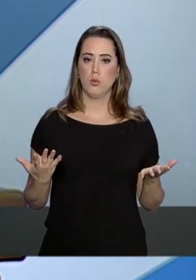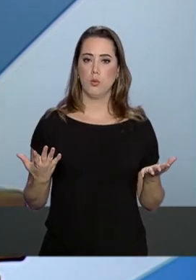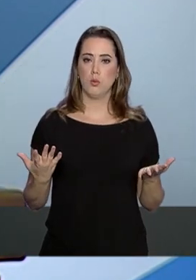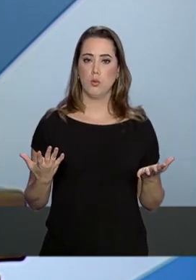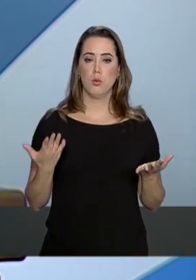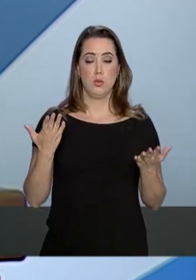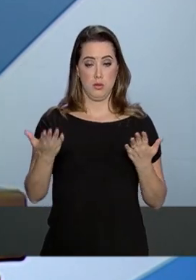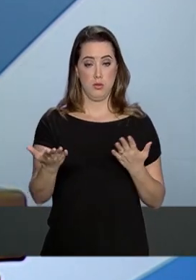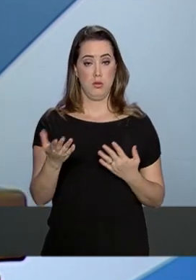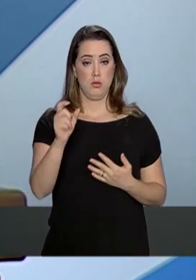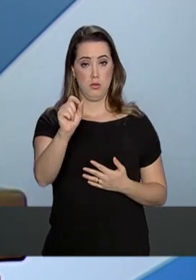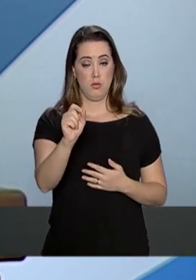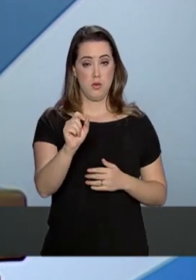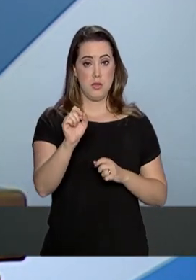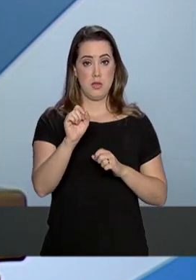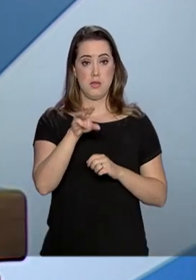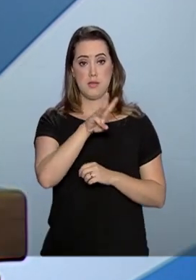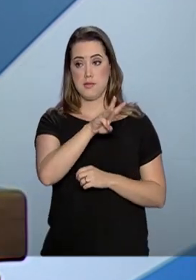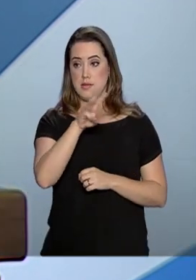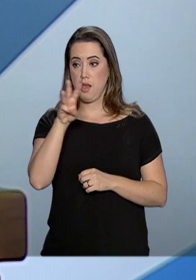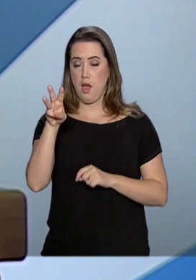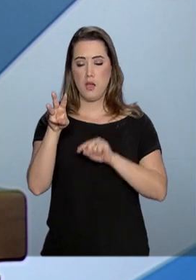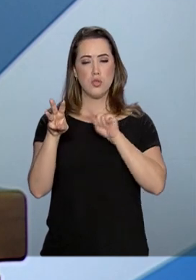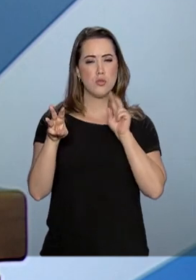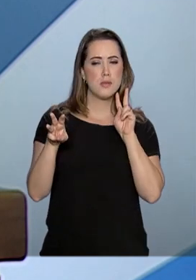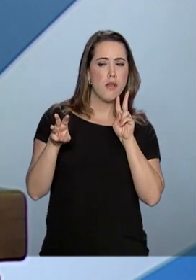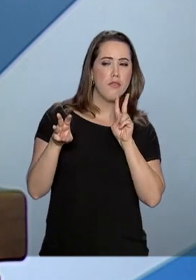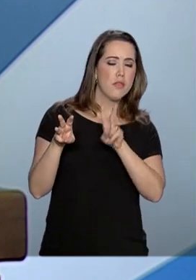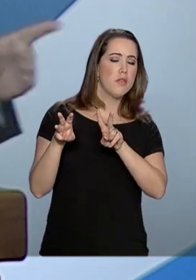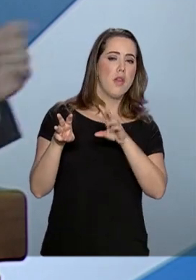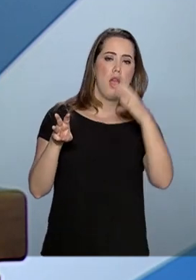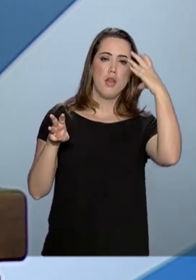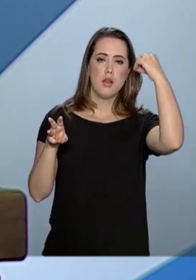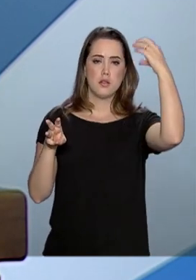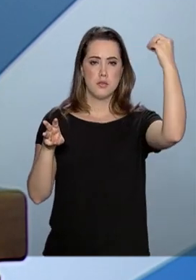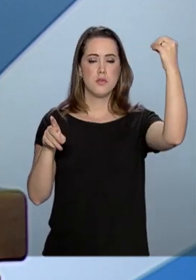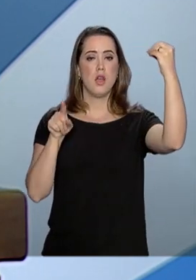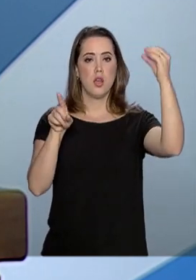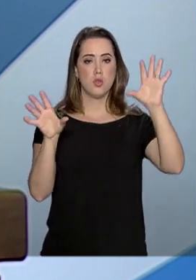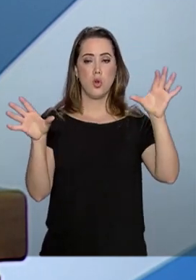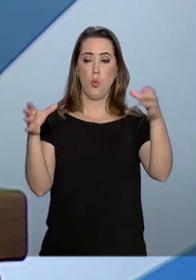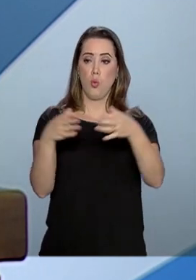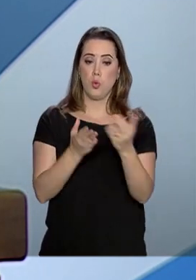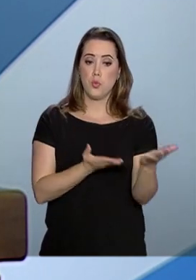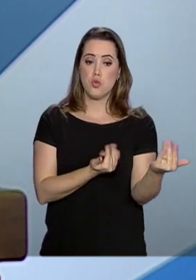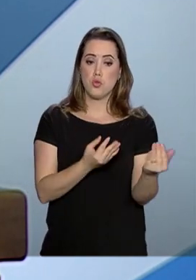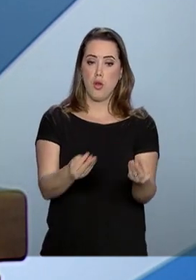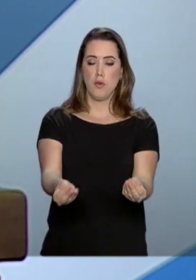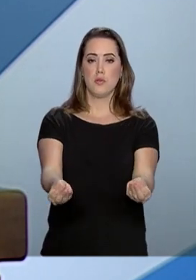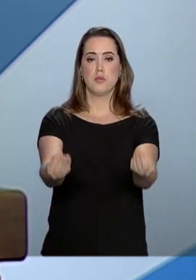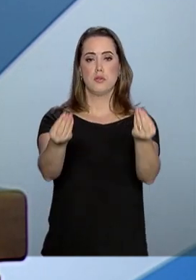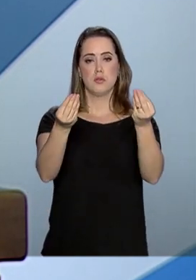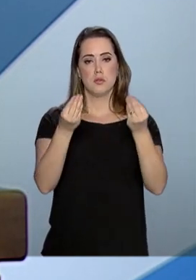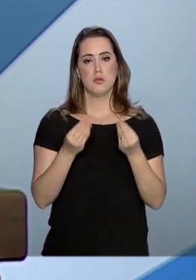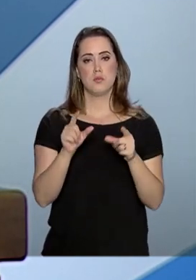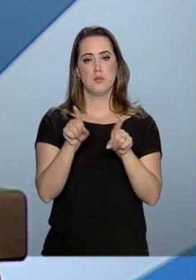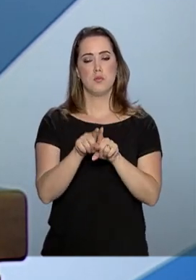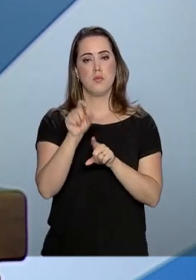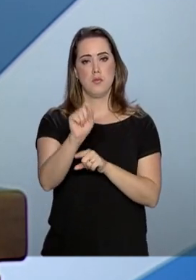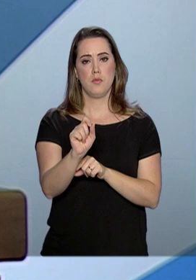esse Painel de Viagens é mais uma ferramenta que esse grupo de jovens está trazendo para